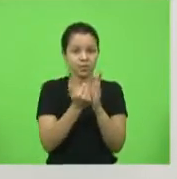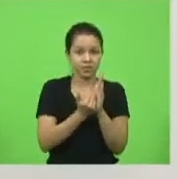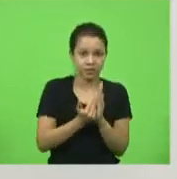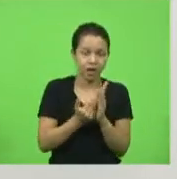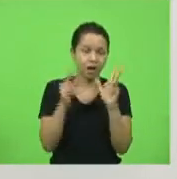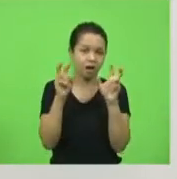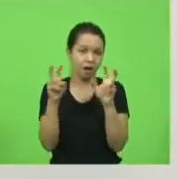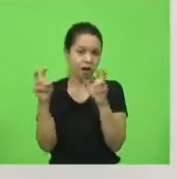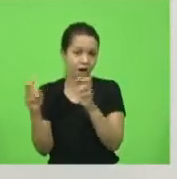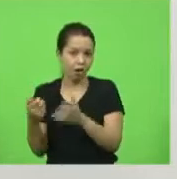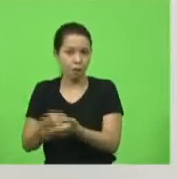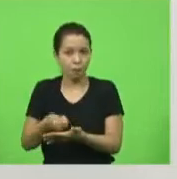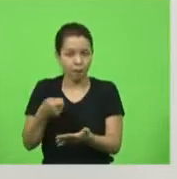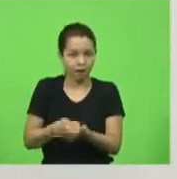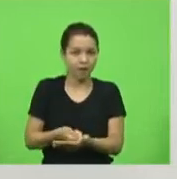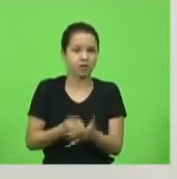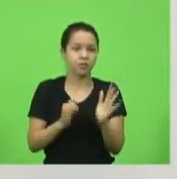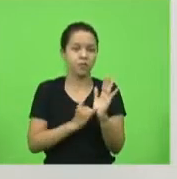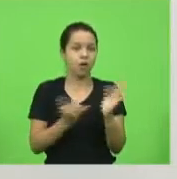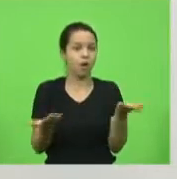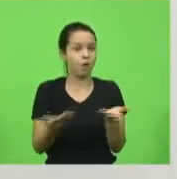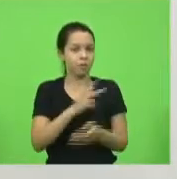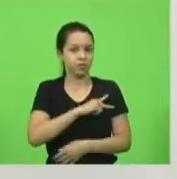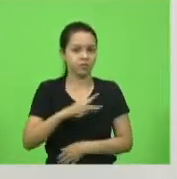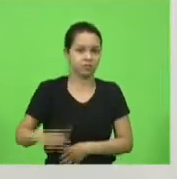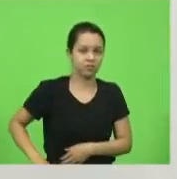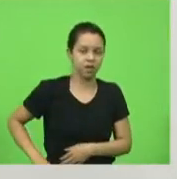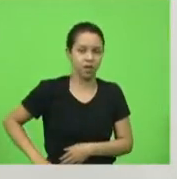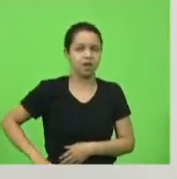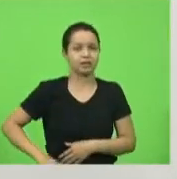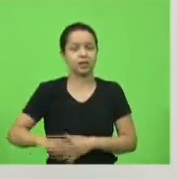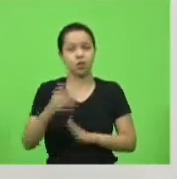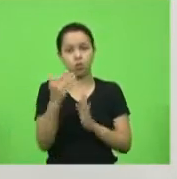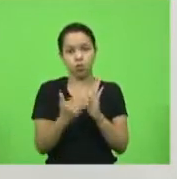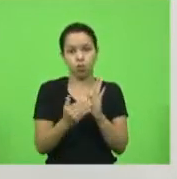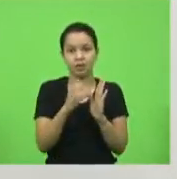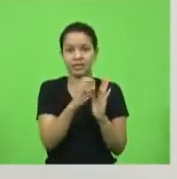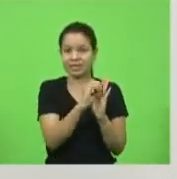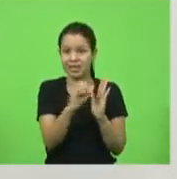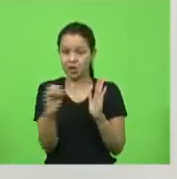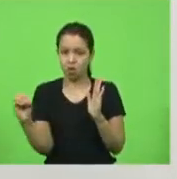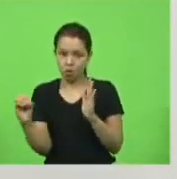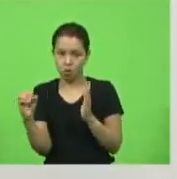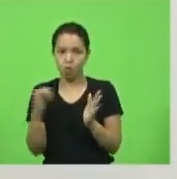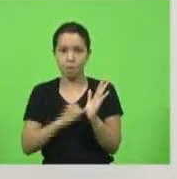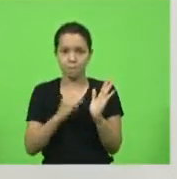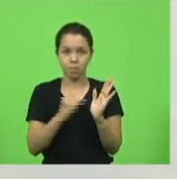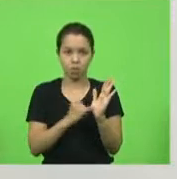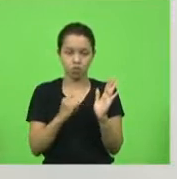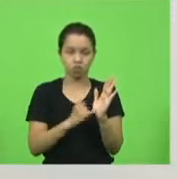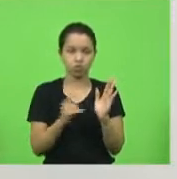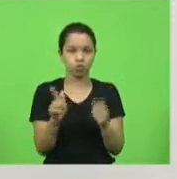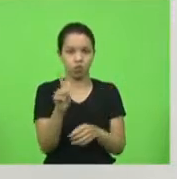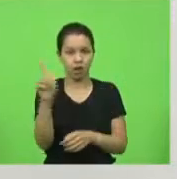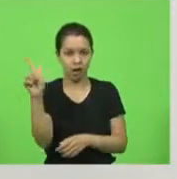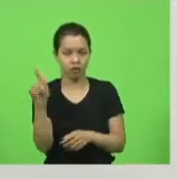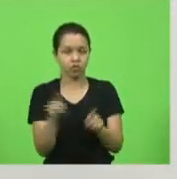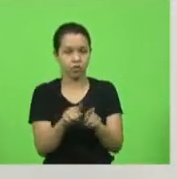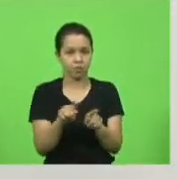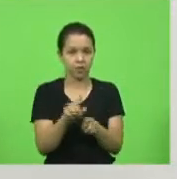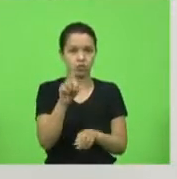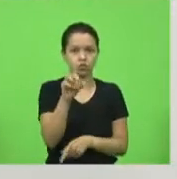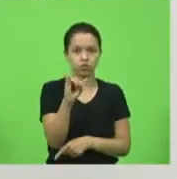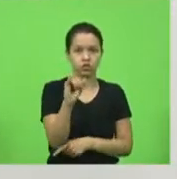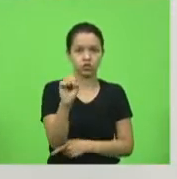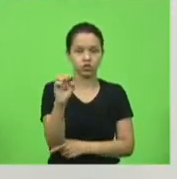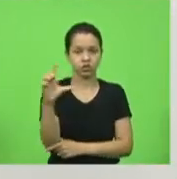agora o presidente zerou o imposto federal do gás para sempre e do diesel por dois